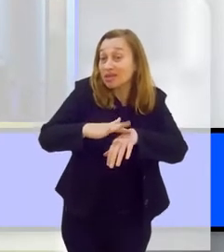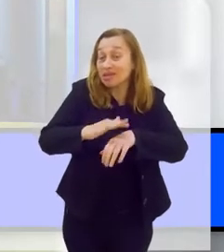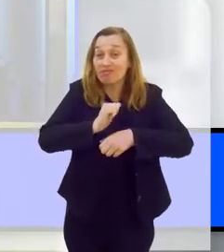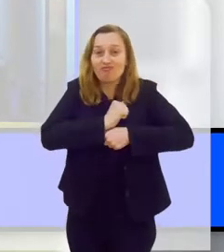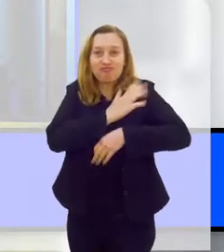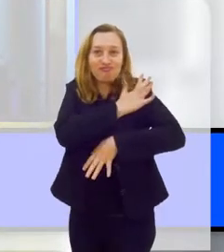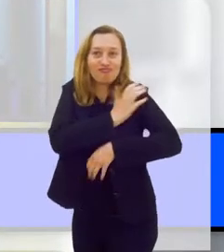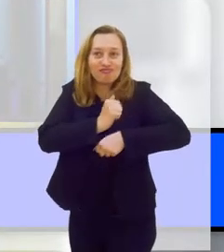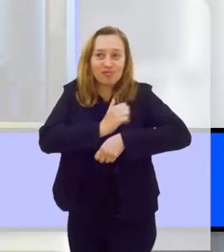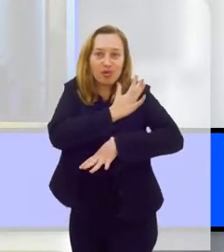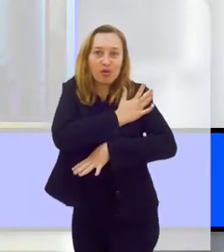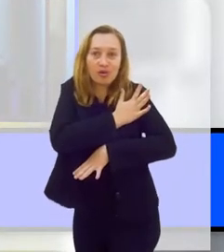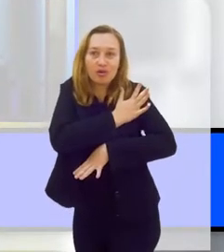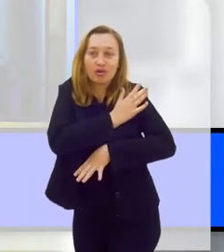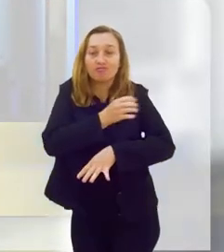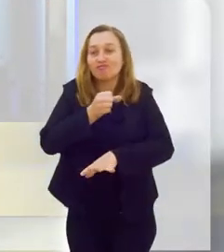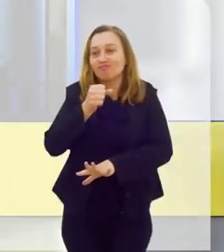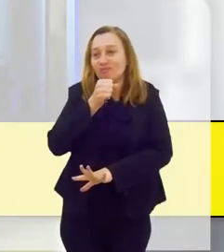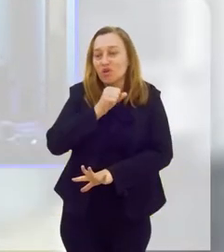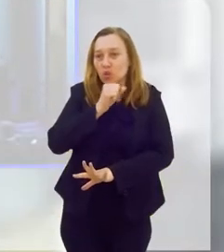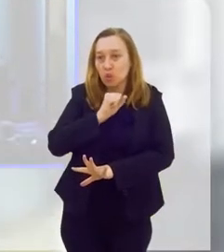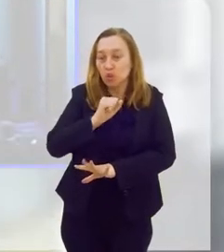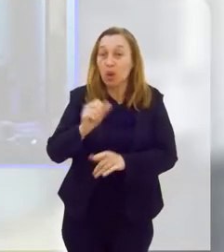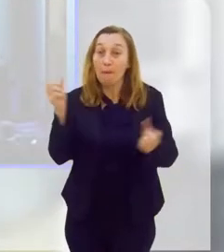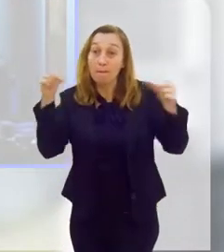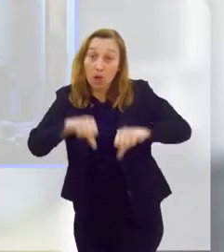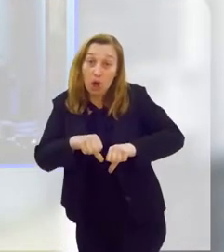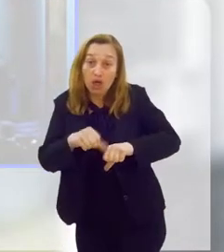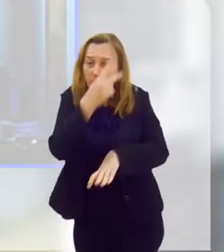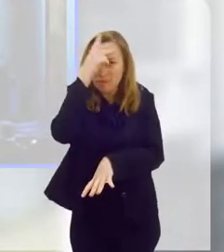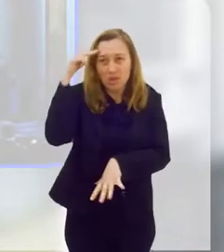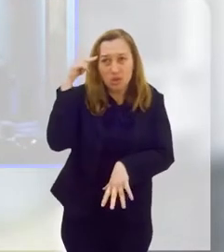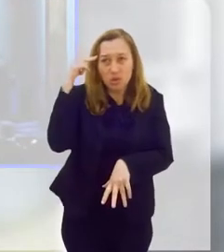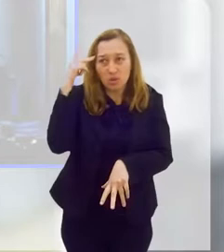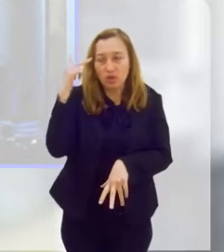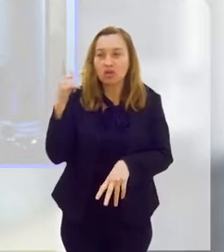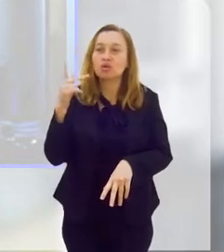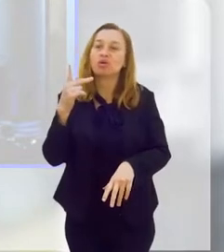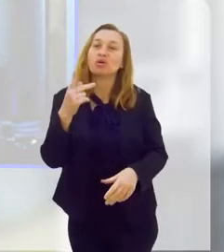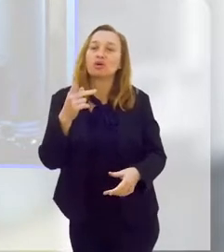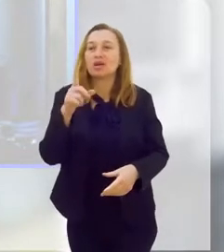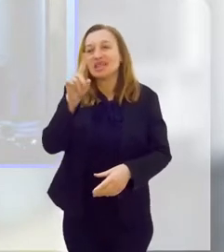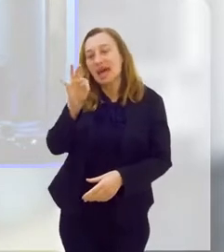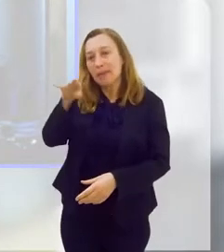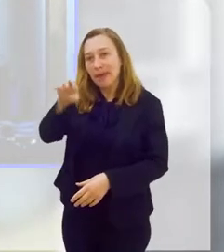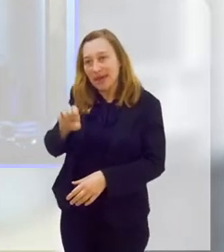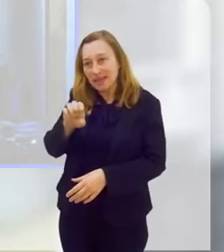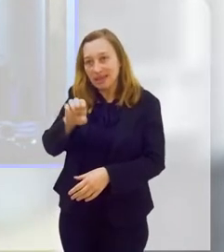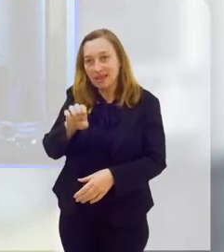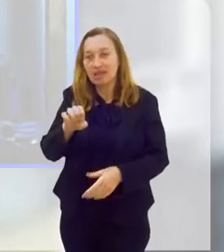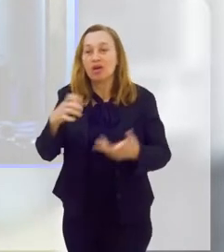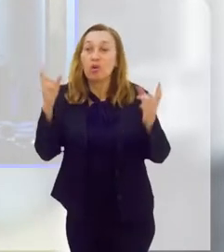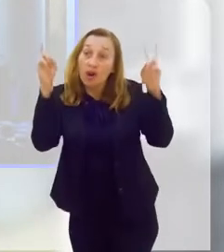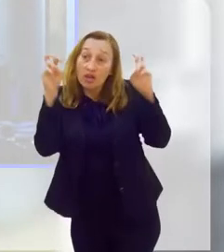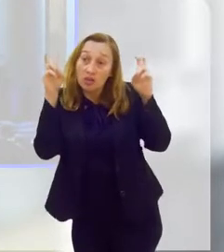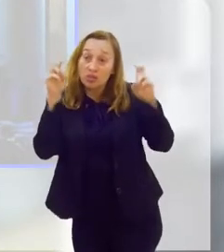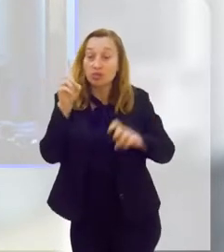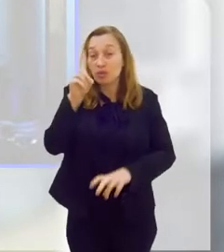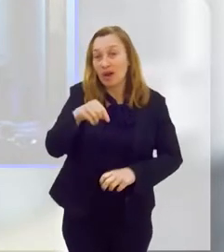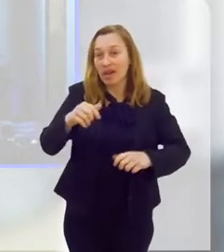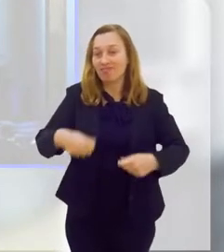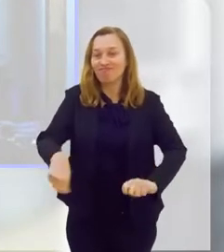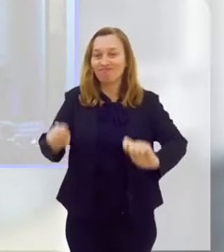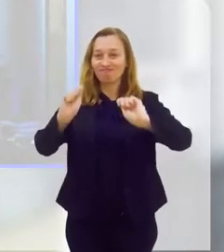cardiovasculares, da obesidade e da piora do quadro de pacientes com diabetes. O assunto em pauta é o